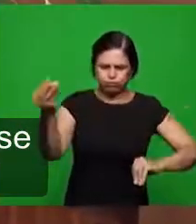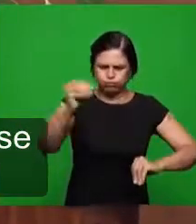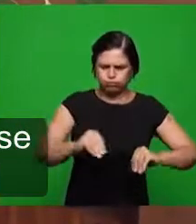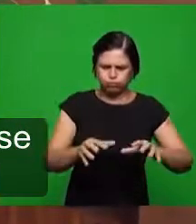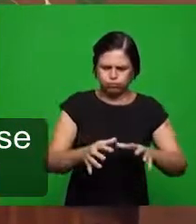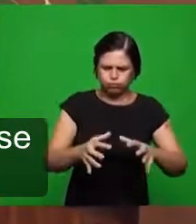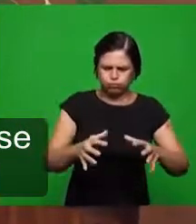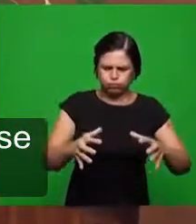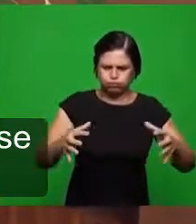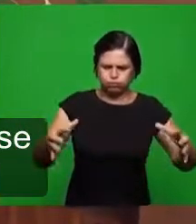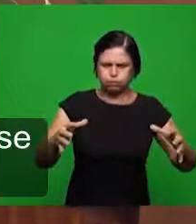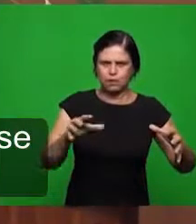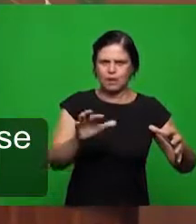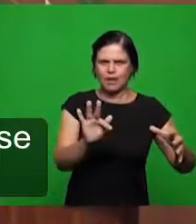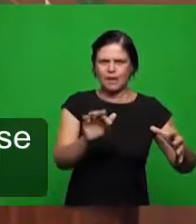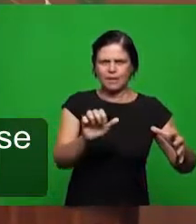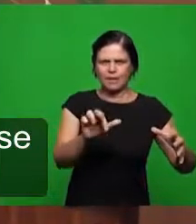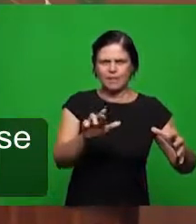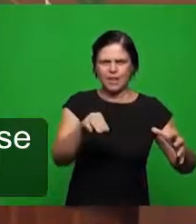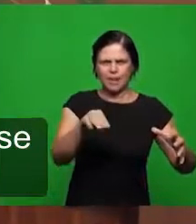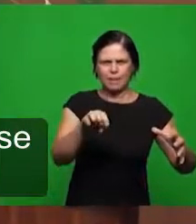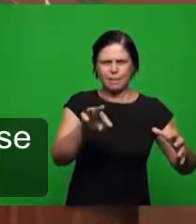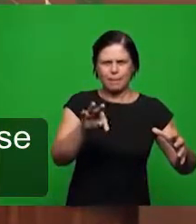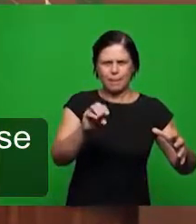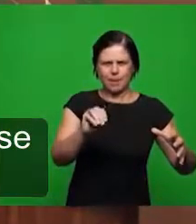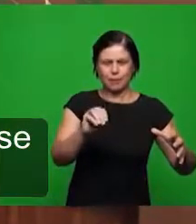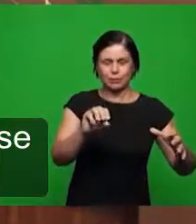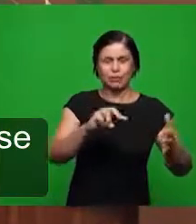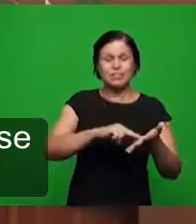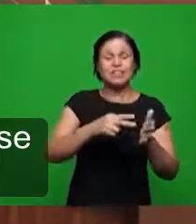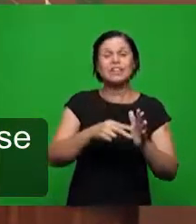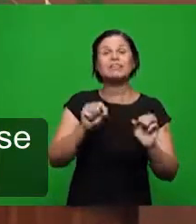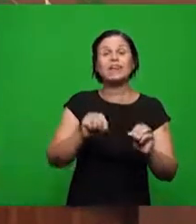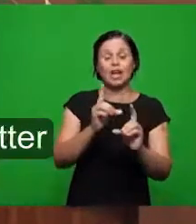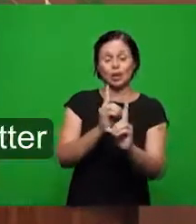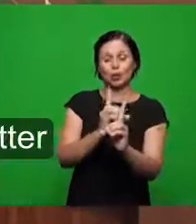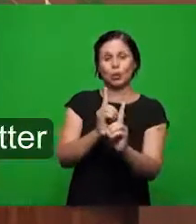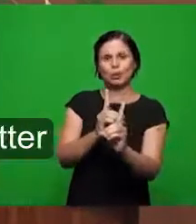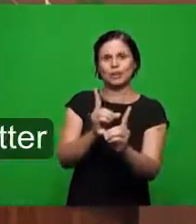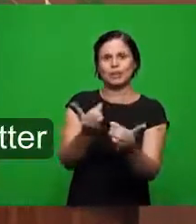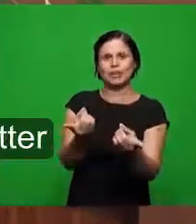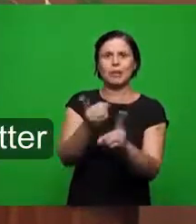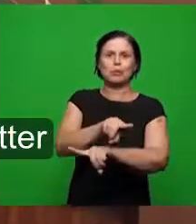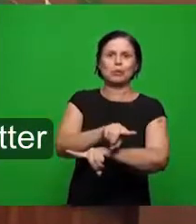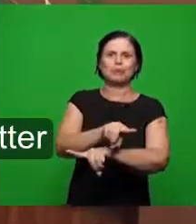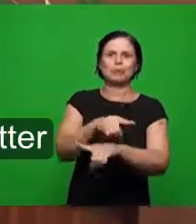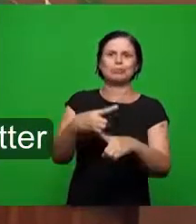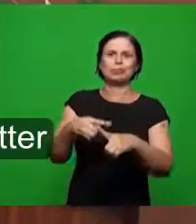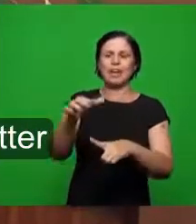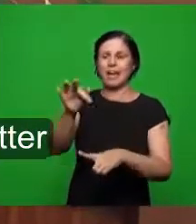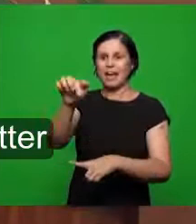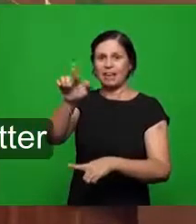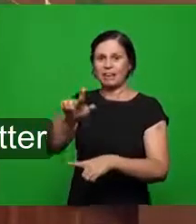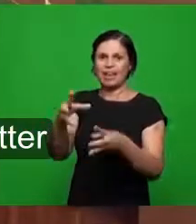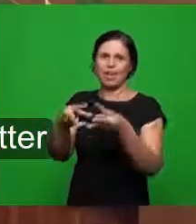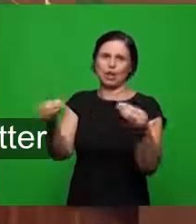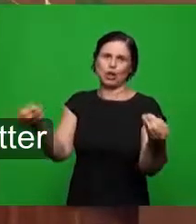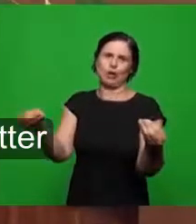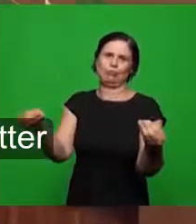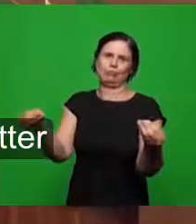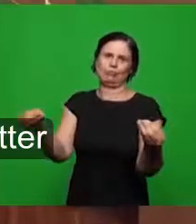a doutrina muda porque a fé desaparece a palavra